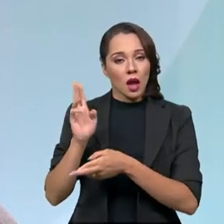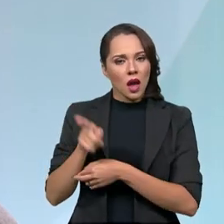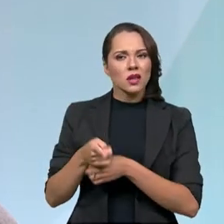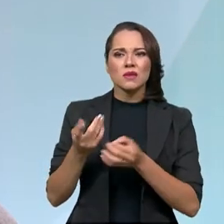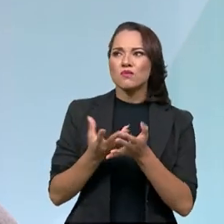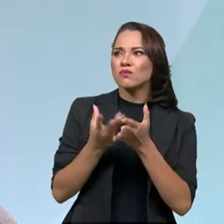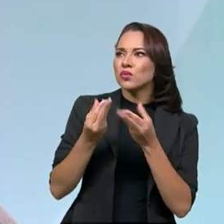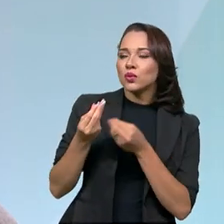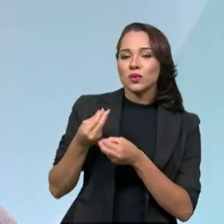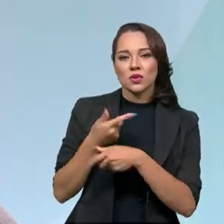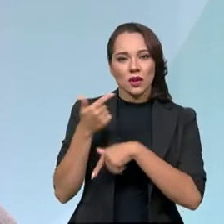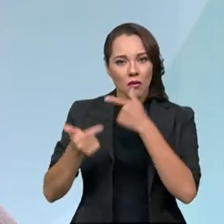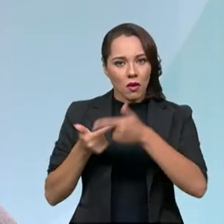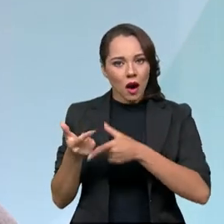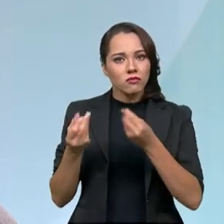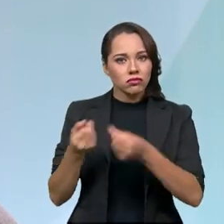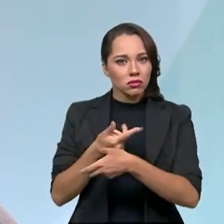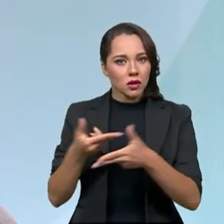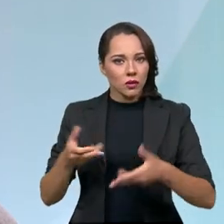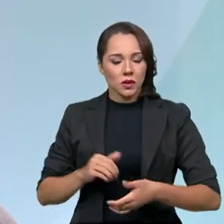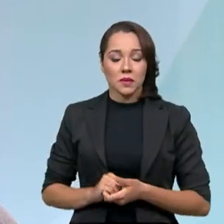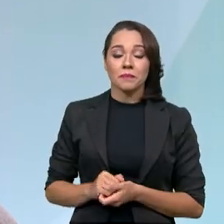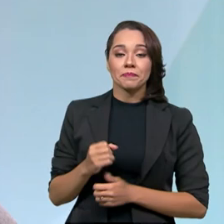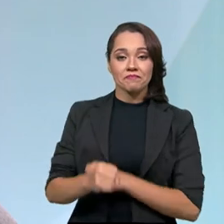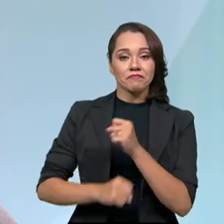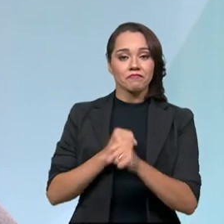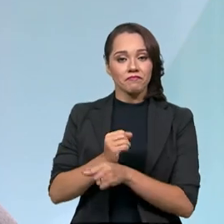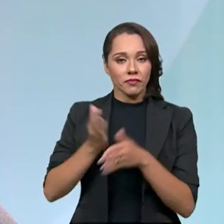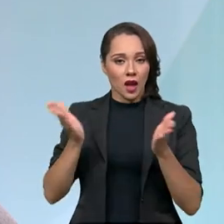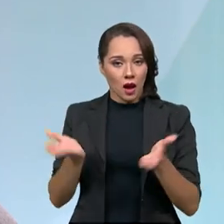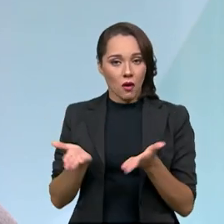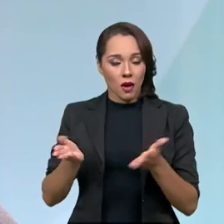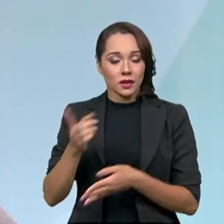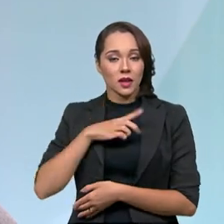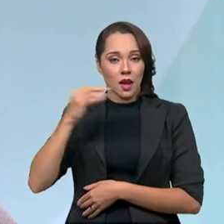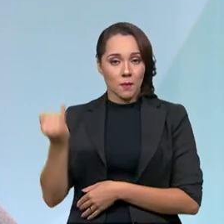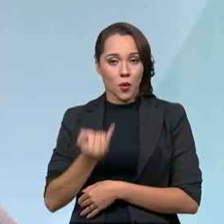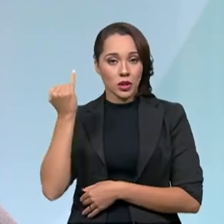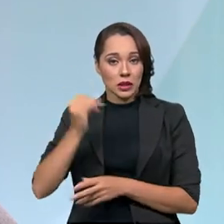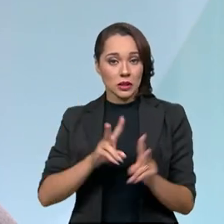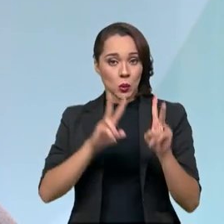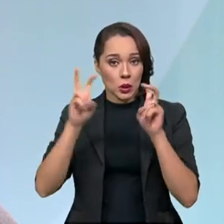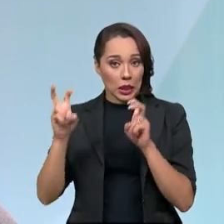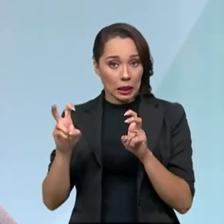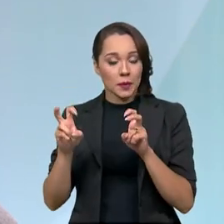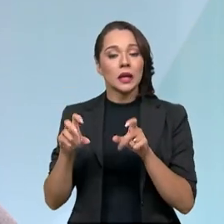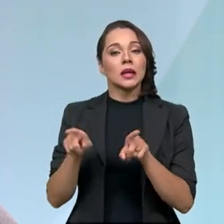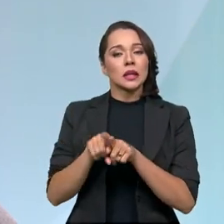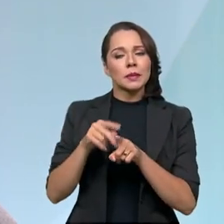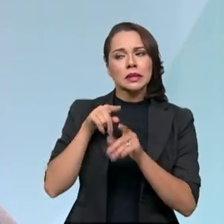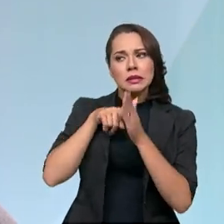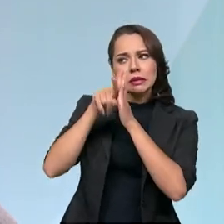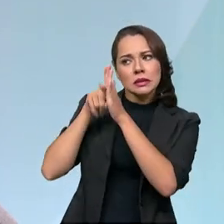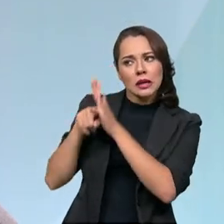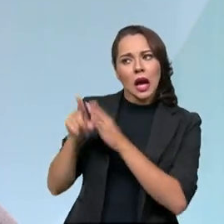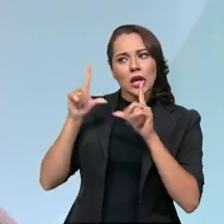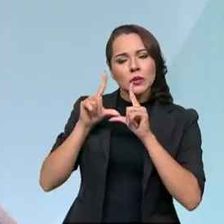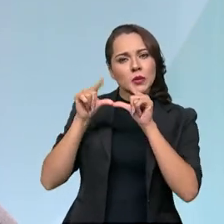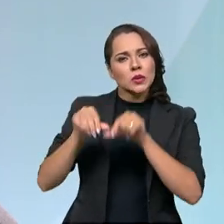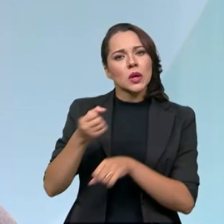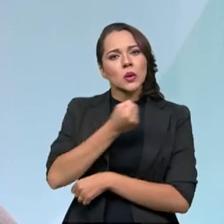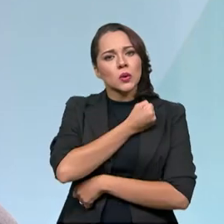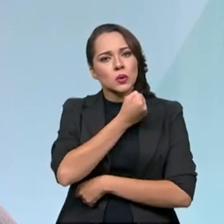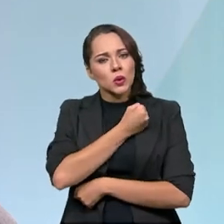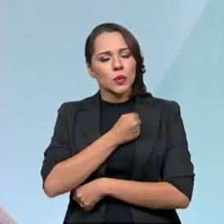muito extensas. E, nesse ano agora, dada a importância do tema, a gente vem verificando a redução dos